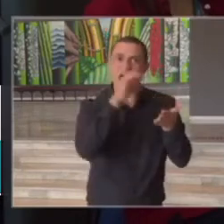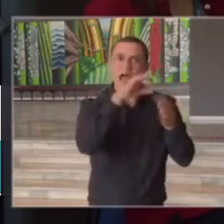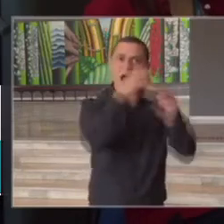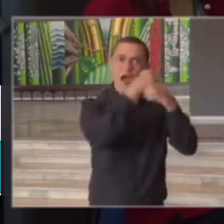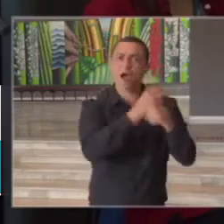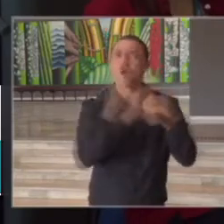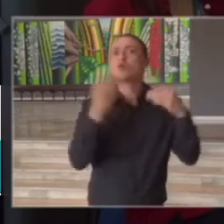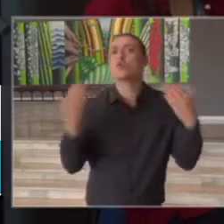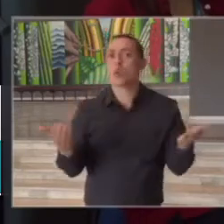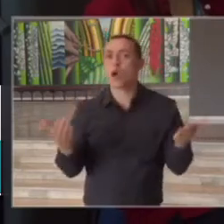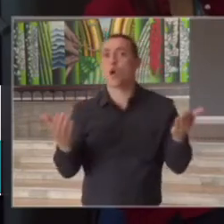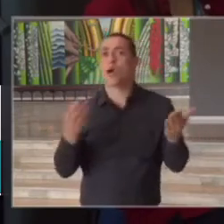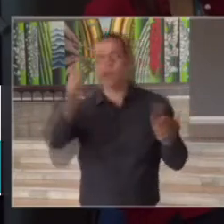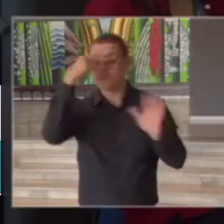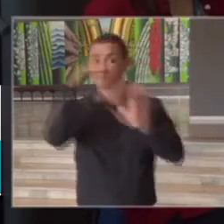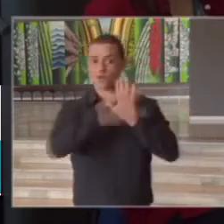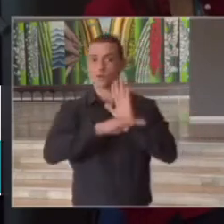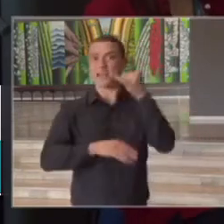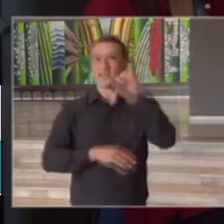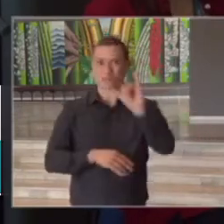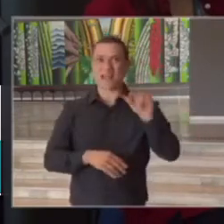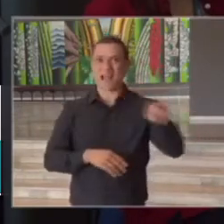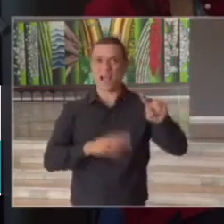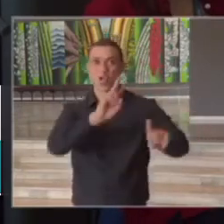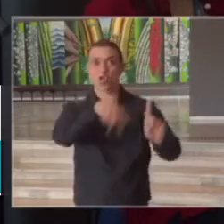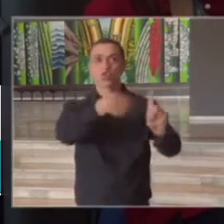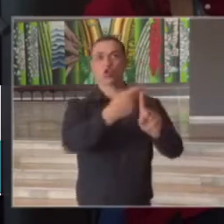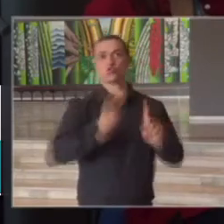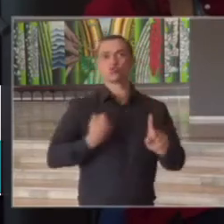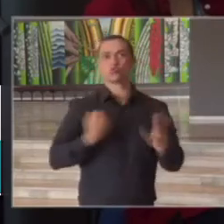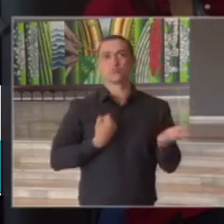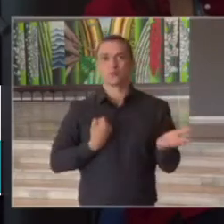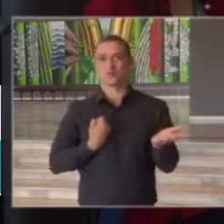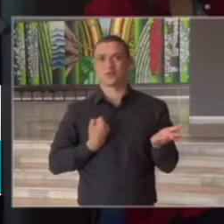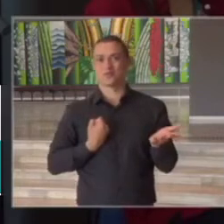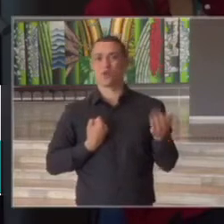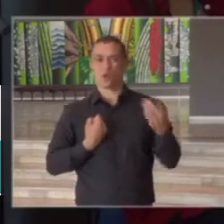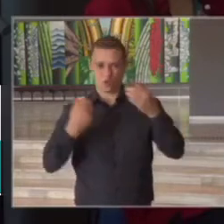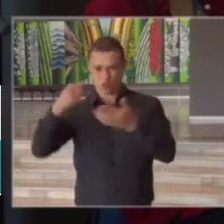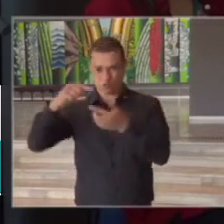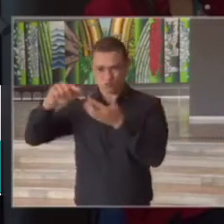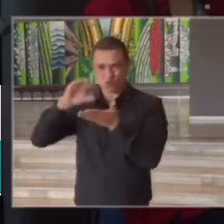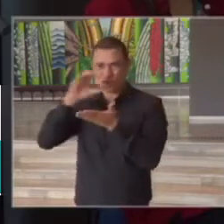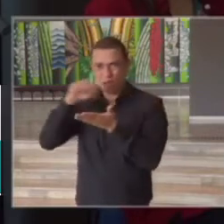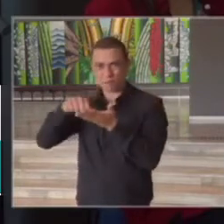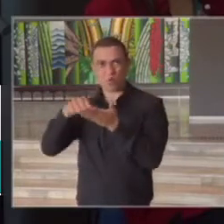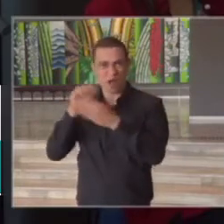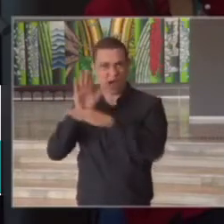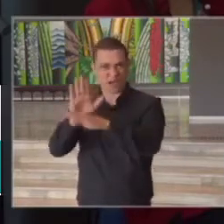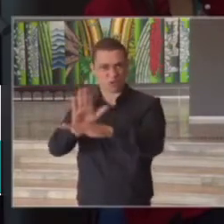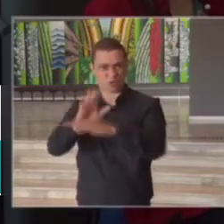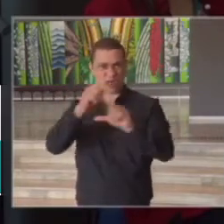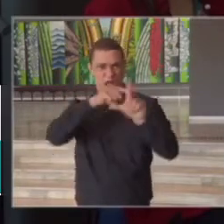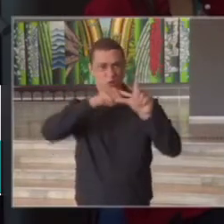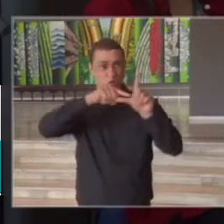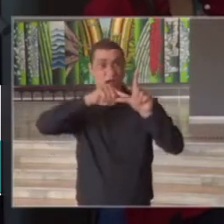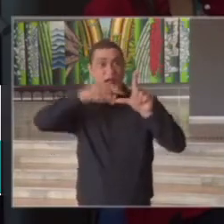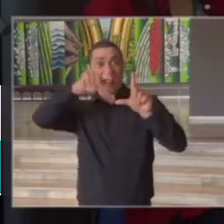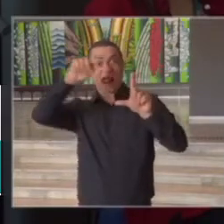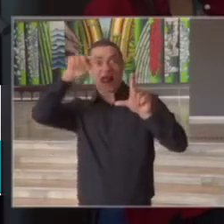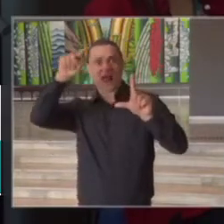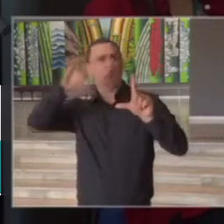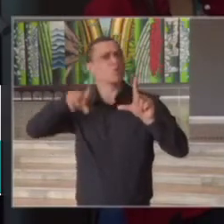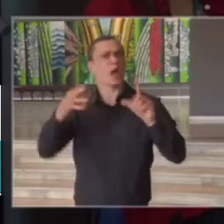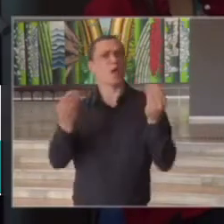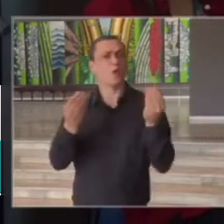quais vão ser as medidas para evitar essa duplicidade esses testes não estão ajudando essa curva subir de contagem